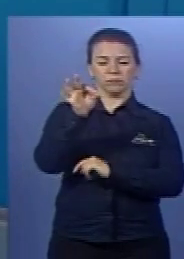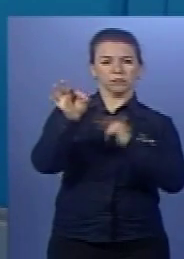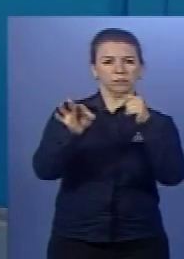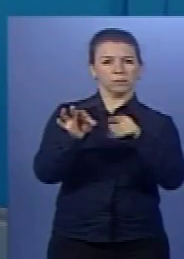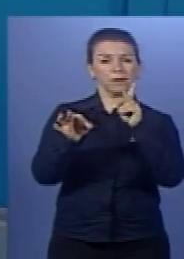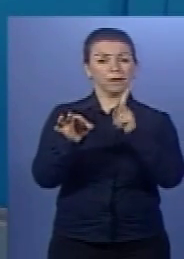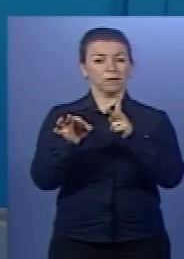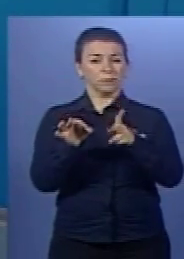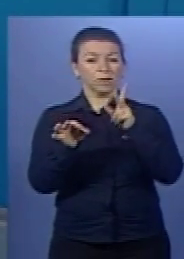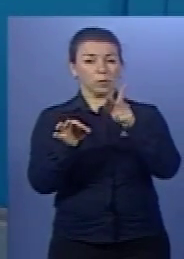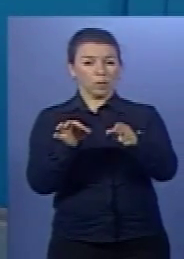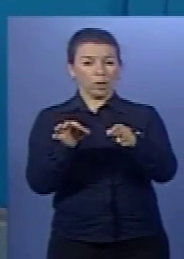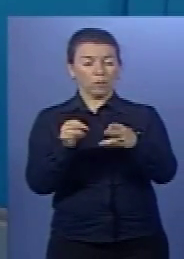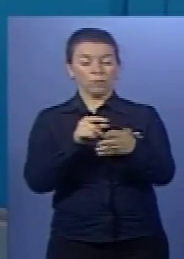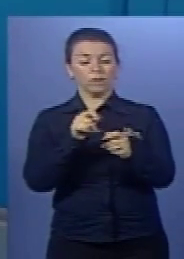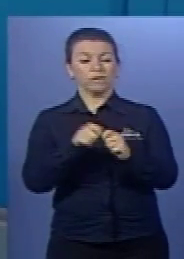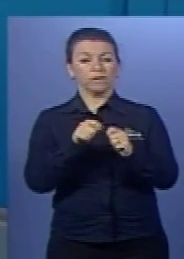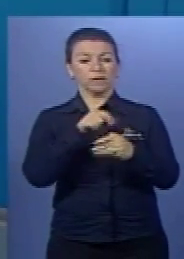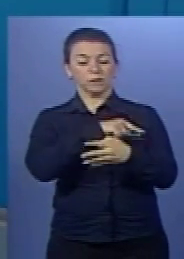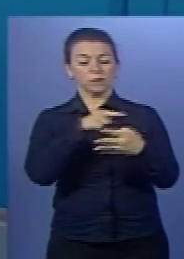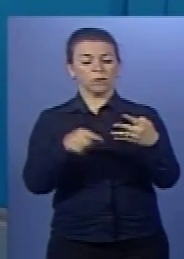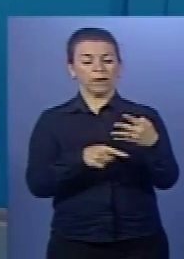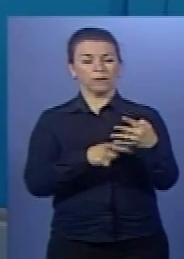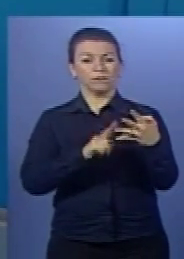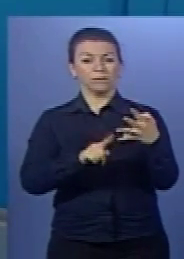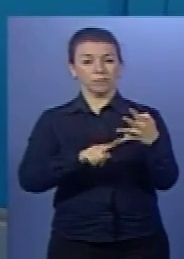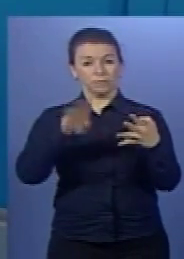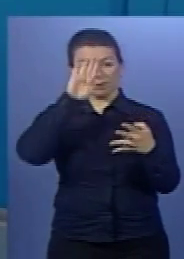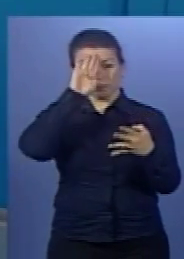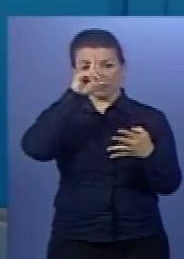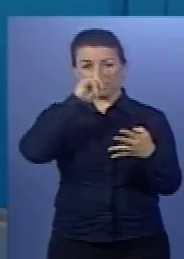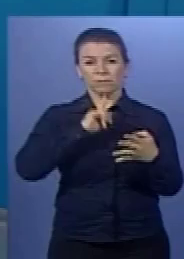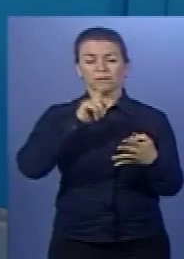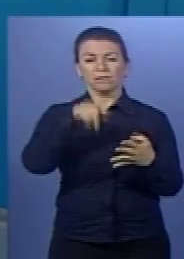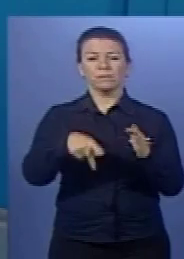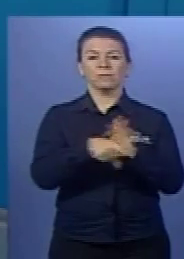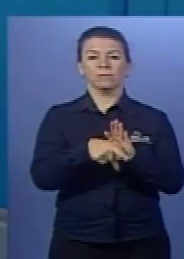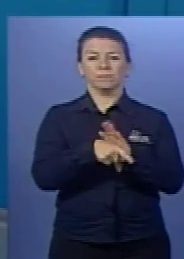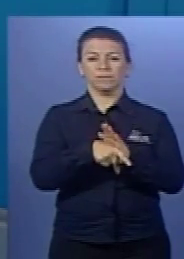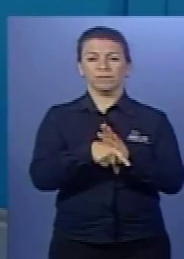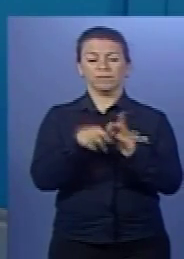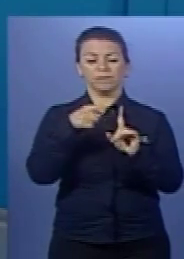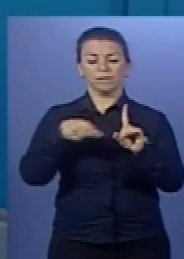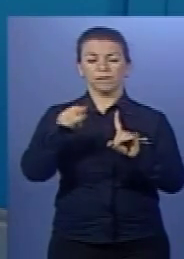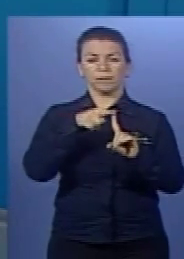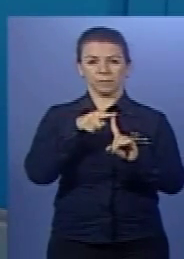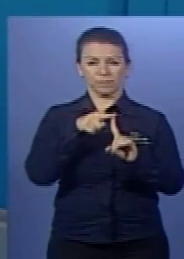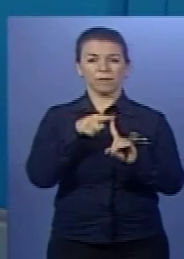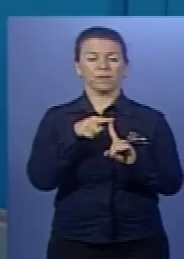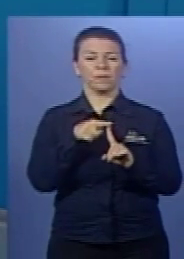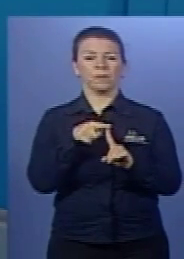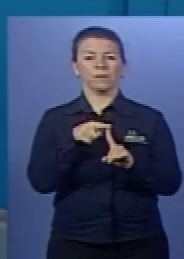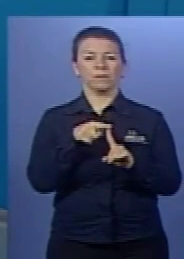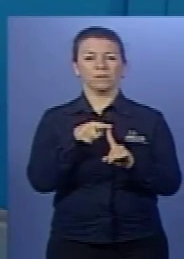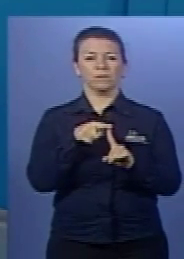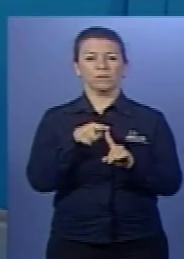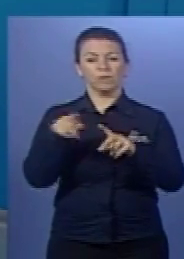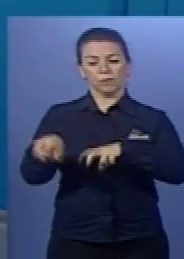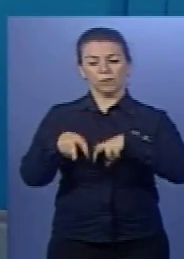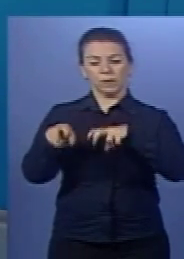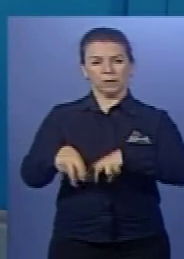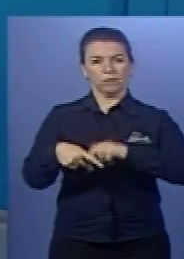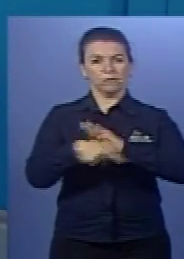é o mesmo transmissor. Detalhe, na febre amarela, existe um transmissor no ciclo rural,